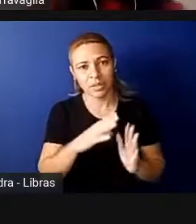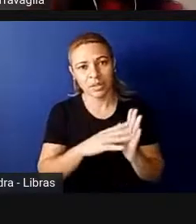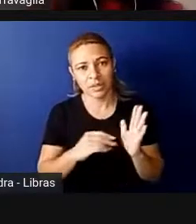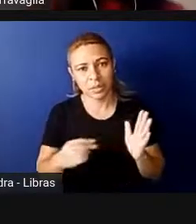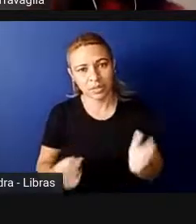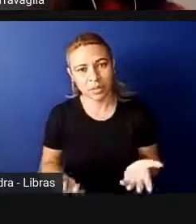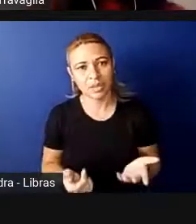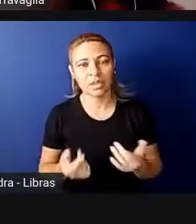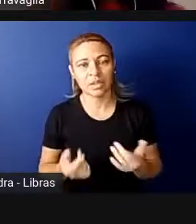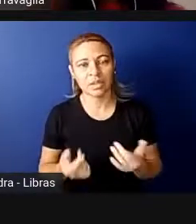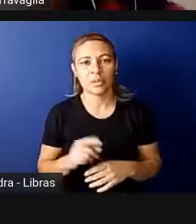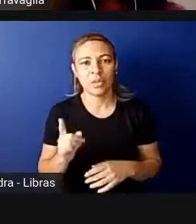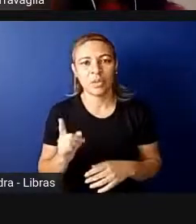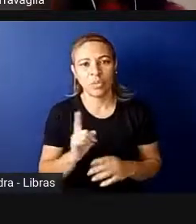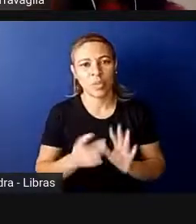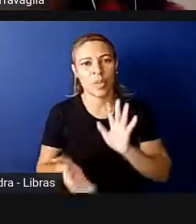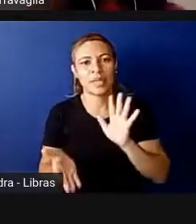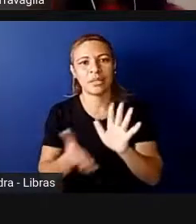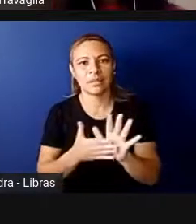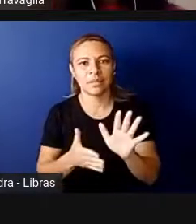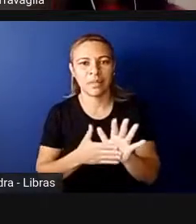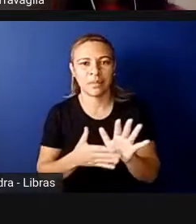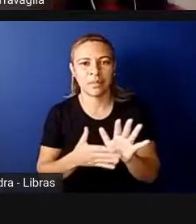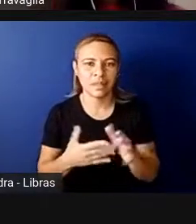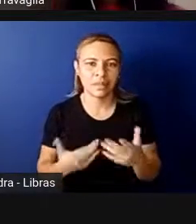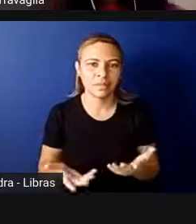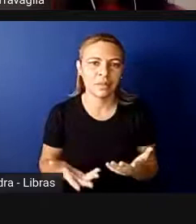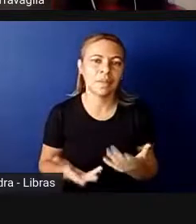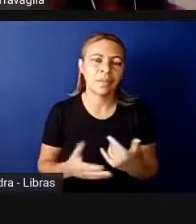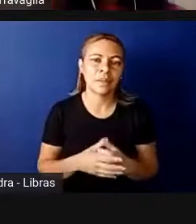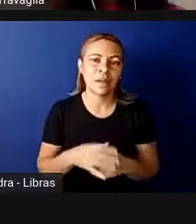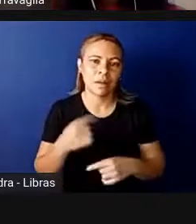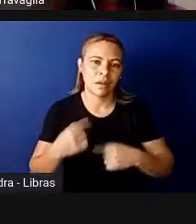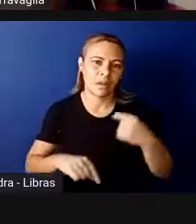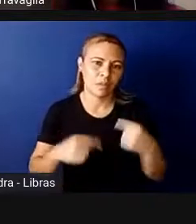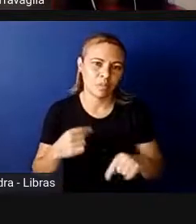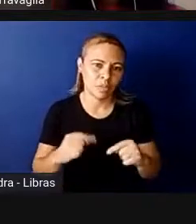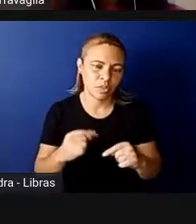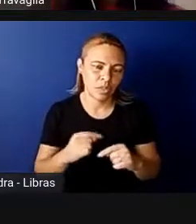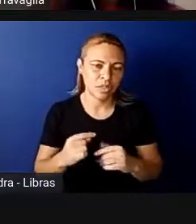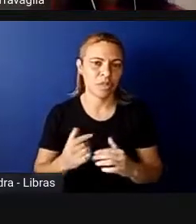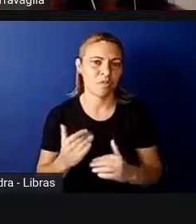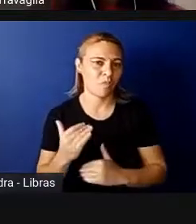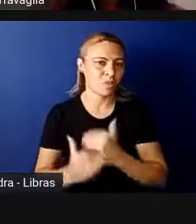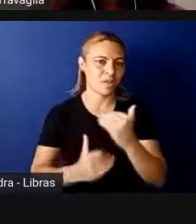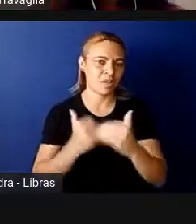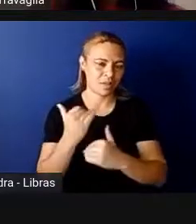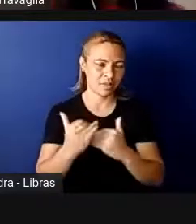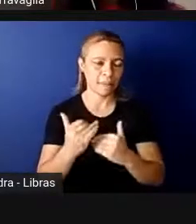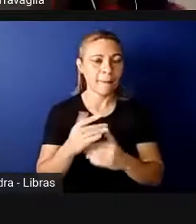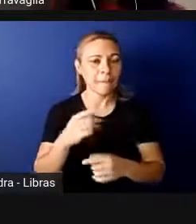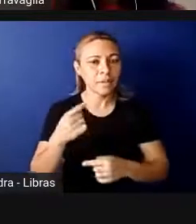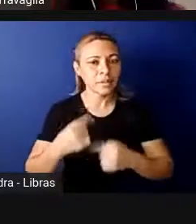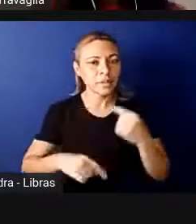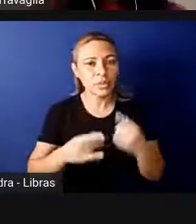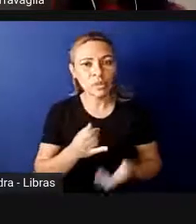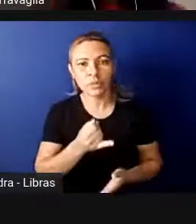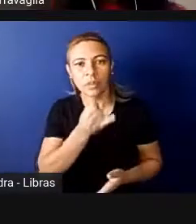estabelecer a política como carreira, mas a política como um exemplo de